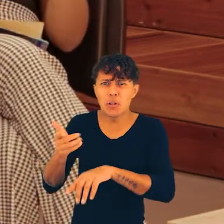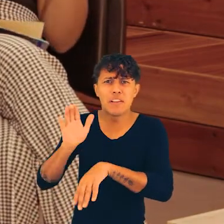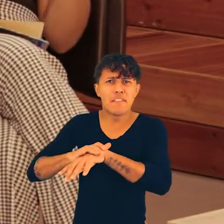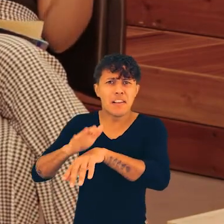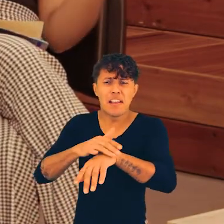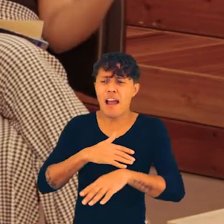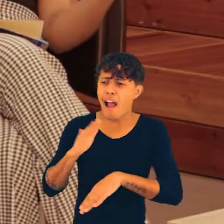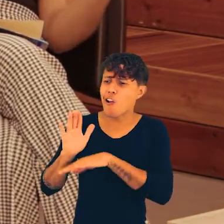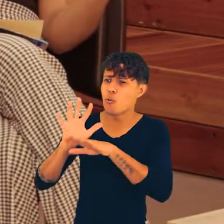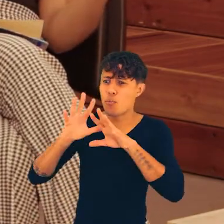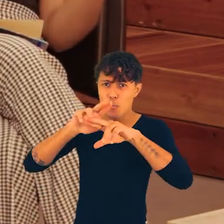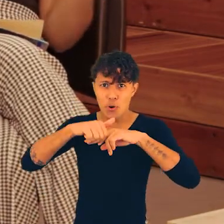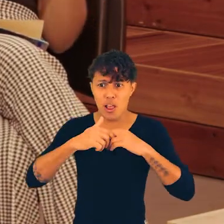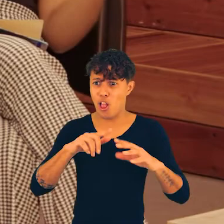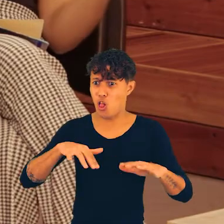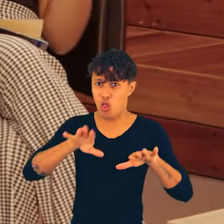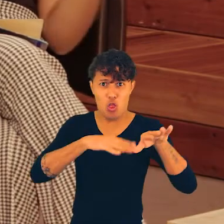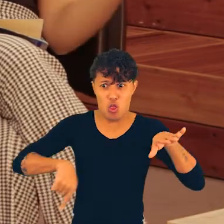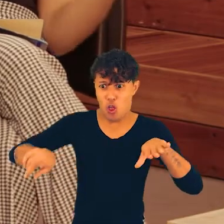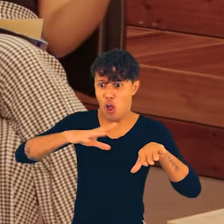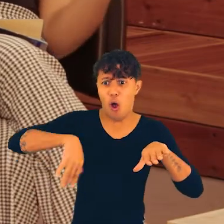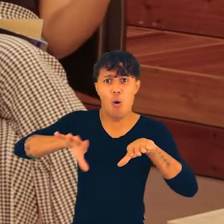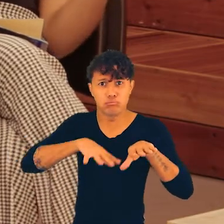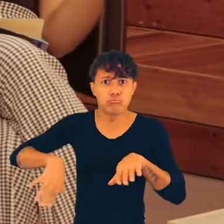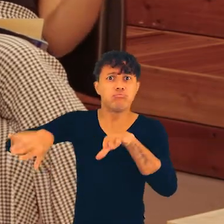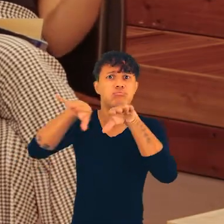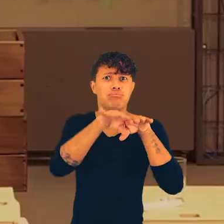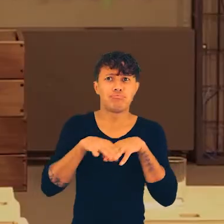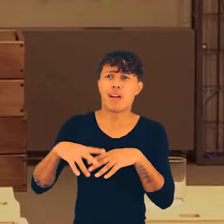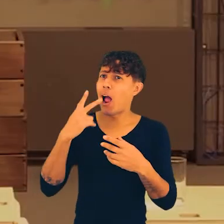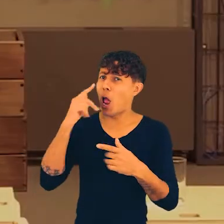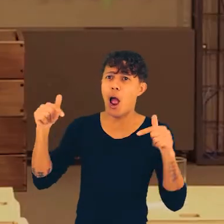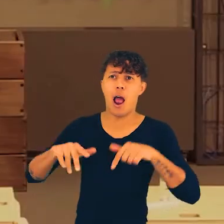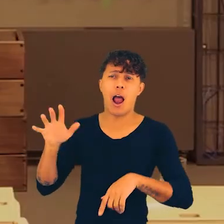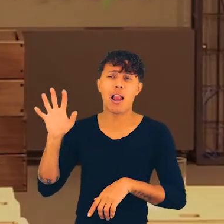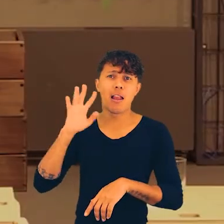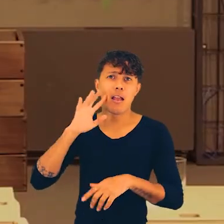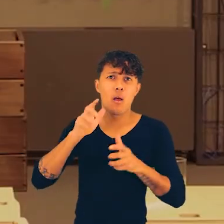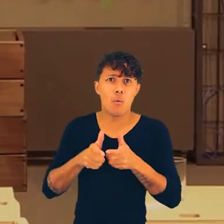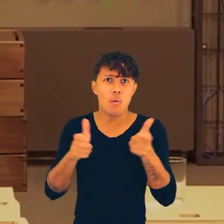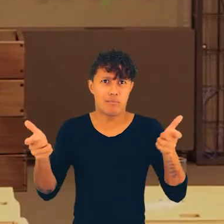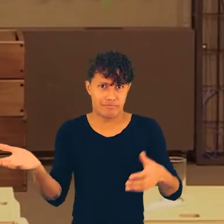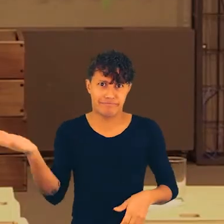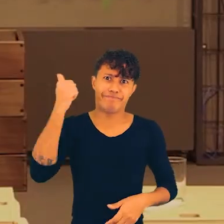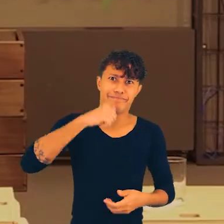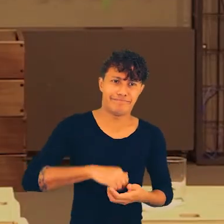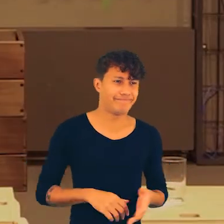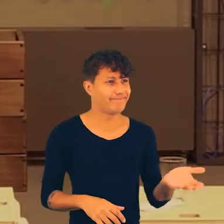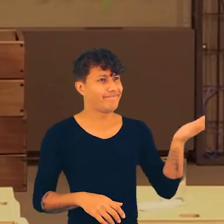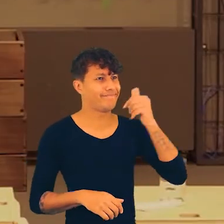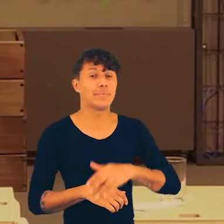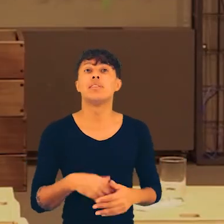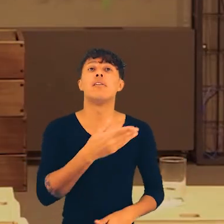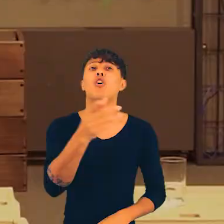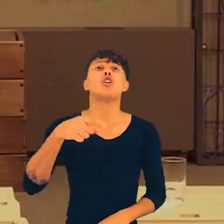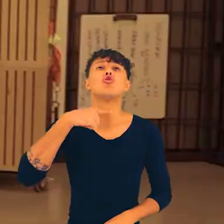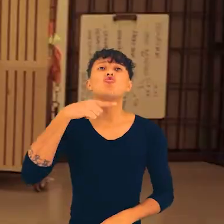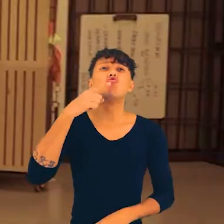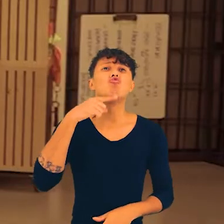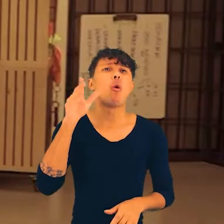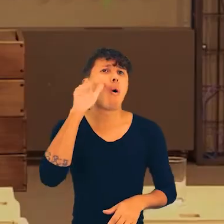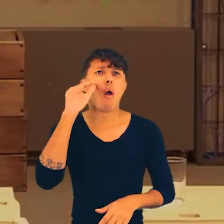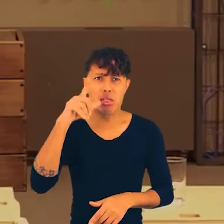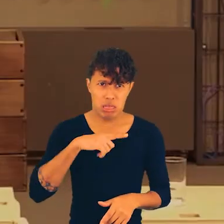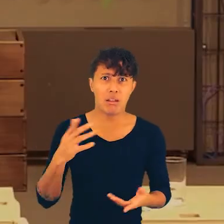você já vai estar ajudando o mundo, porque todo mundo está incluso, entendeu? Eu acho agora que seria legal a gente ampliar para o público, vamos?